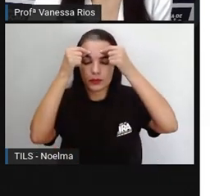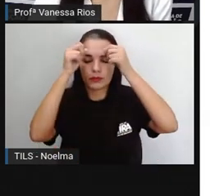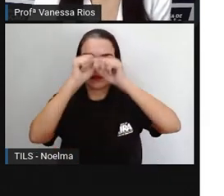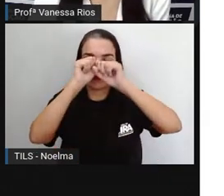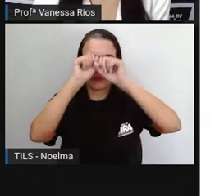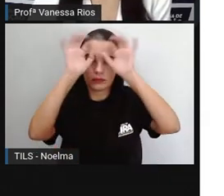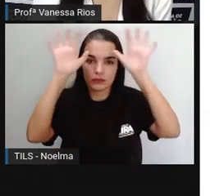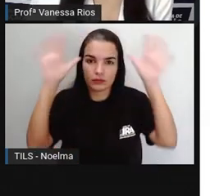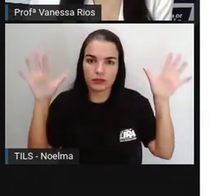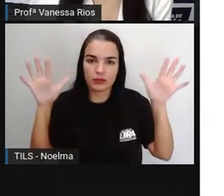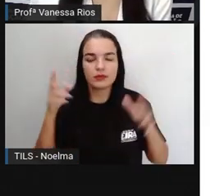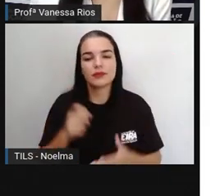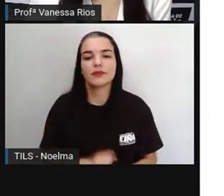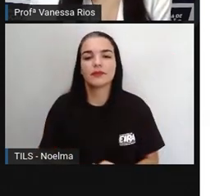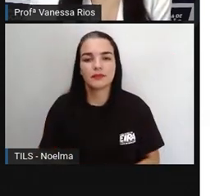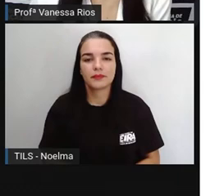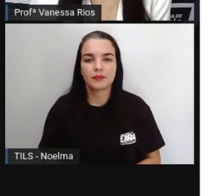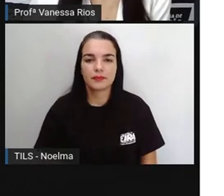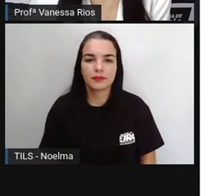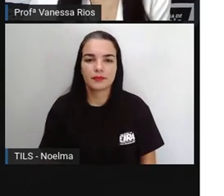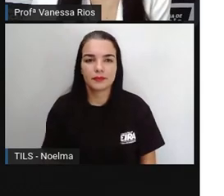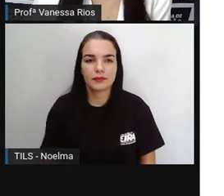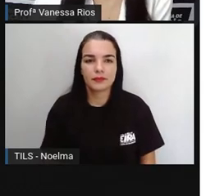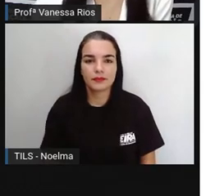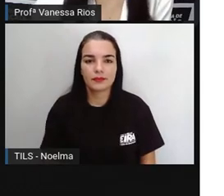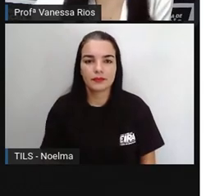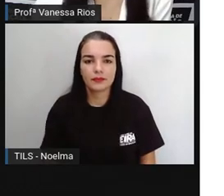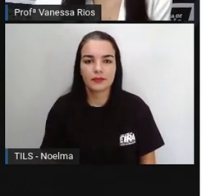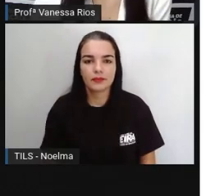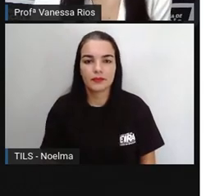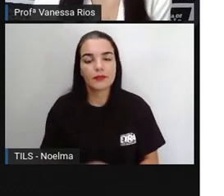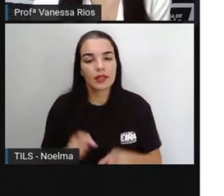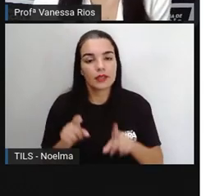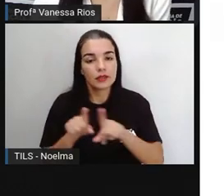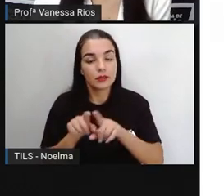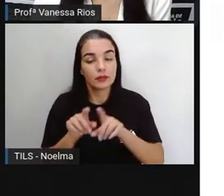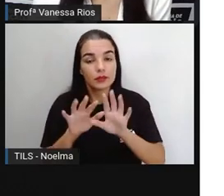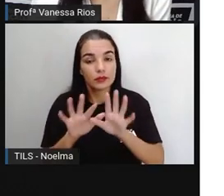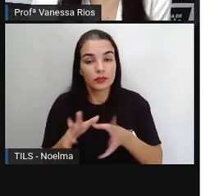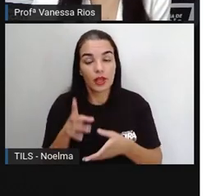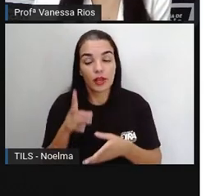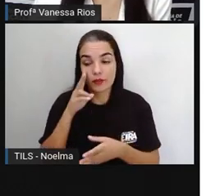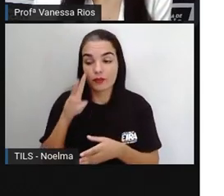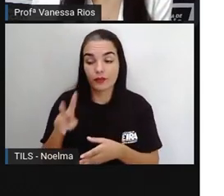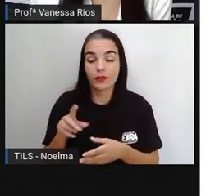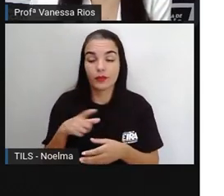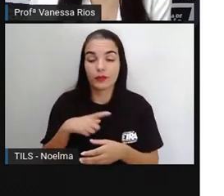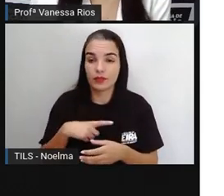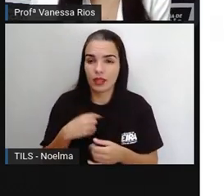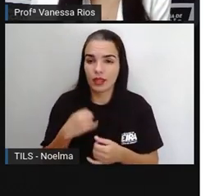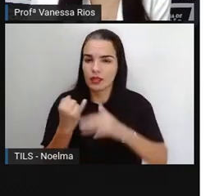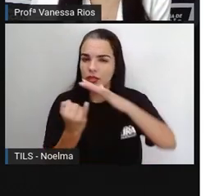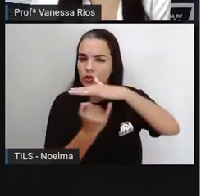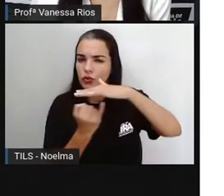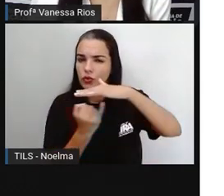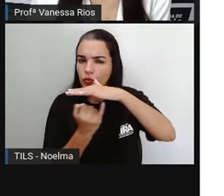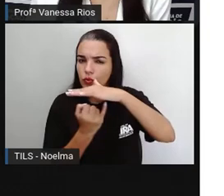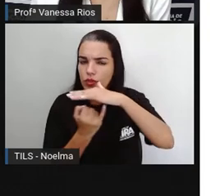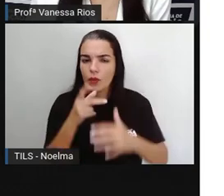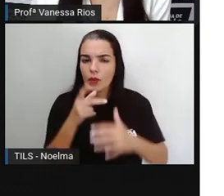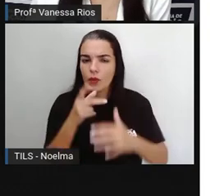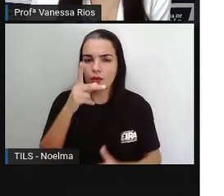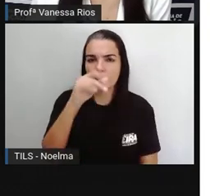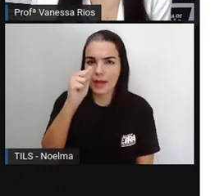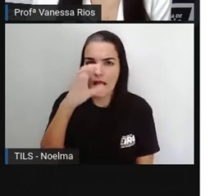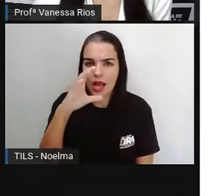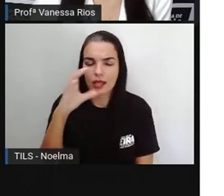como elemento cultural. E aí a gente já observou que para isso que existem os órgãos como o CIPAC, como